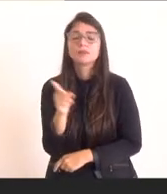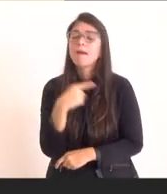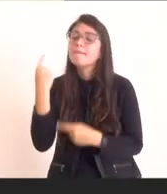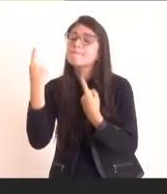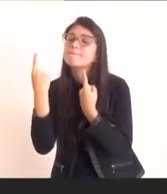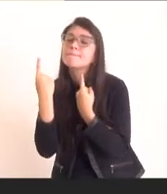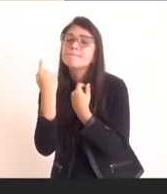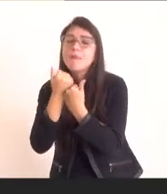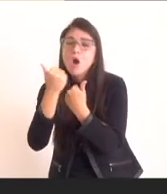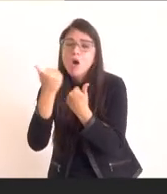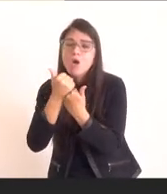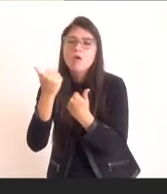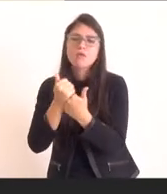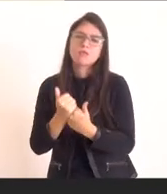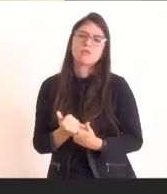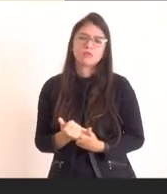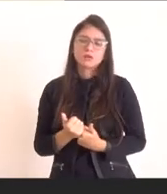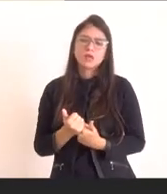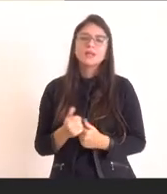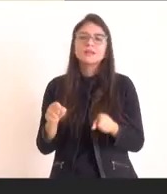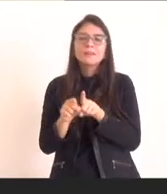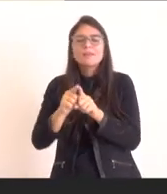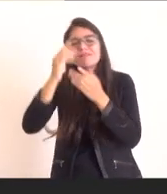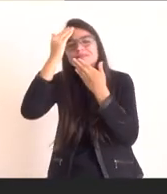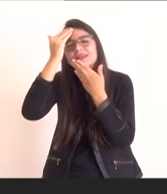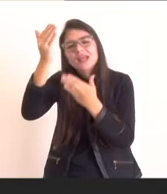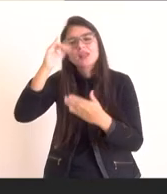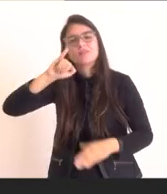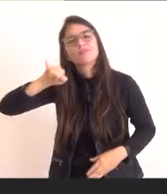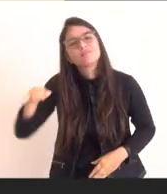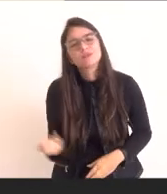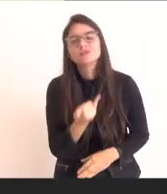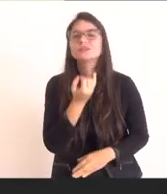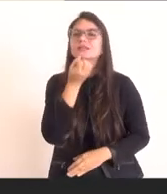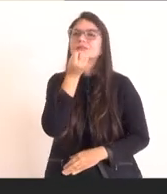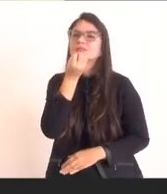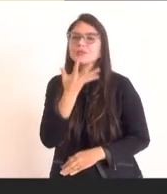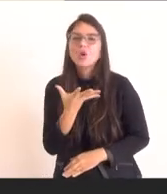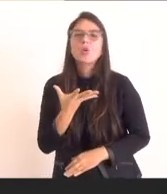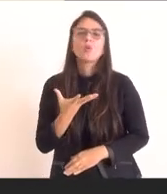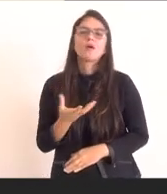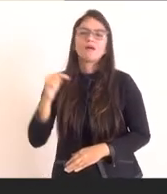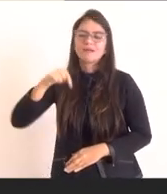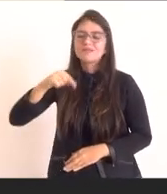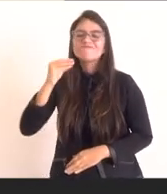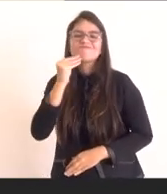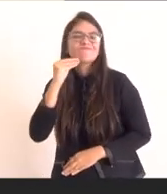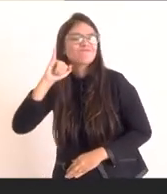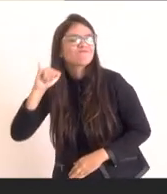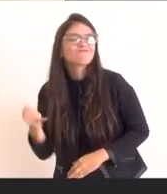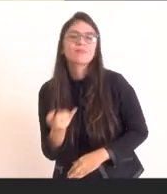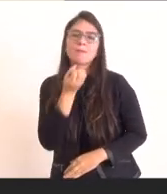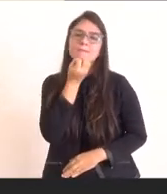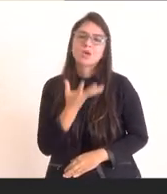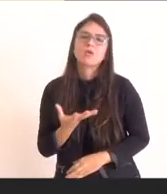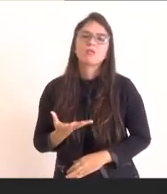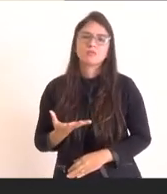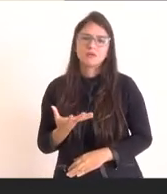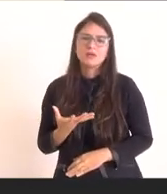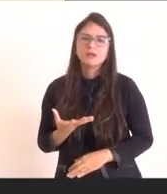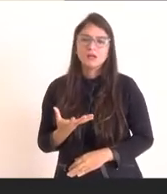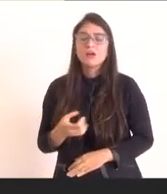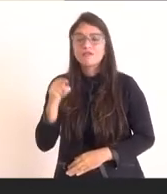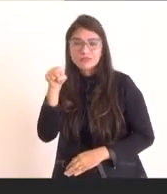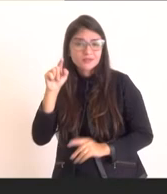Queria agradecer a oportunidade, dar os parabéns a você e essa integração que você está buscando dentro do estado do Rio de Janeiro, eu acho que é